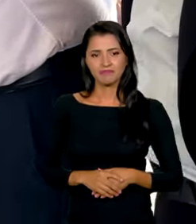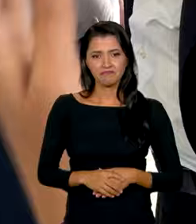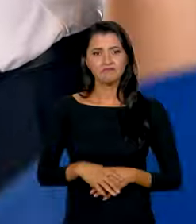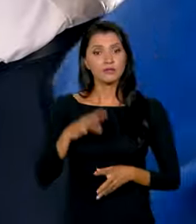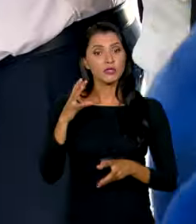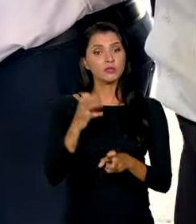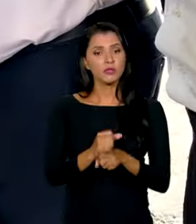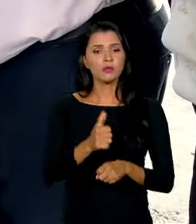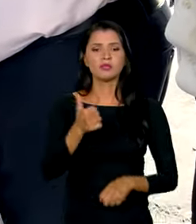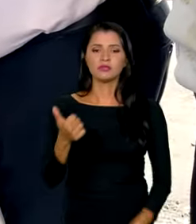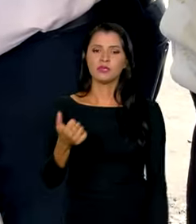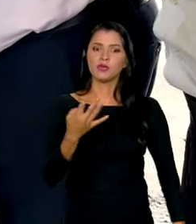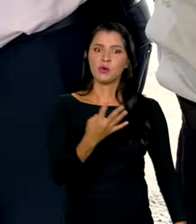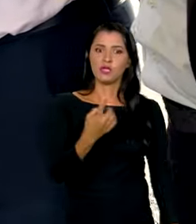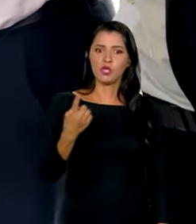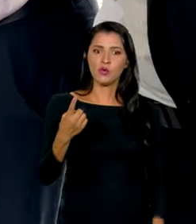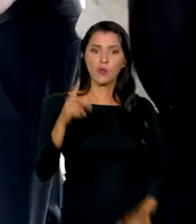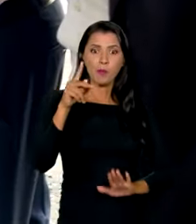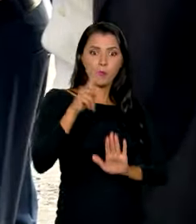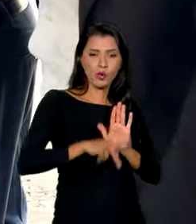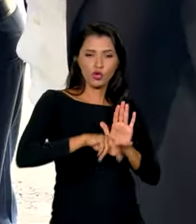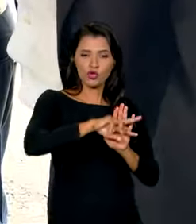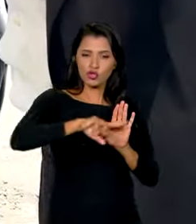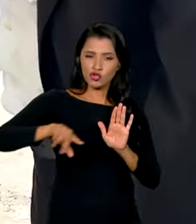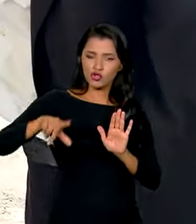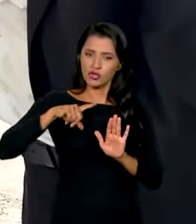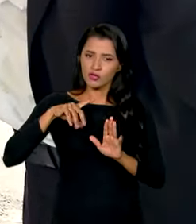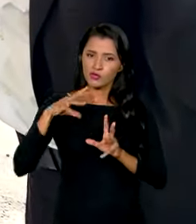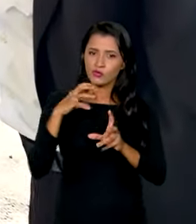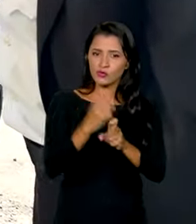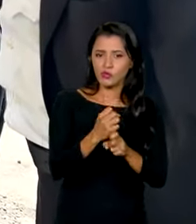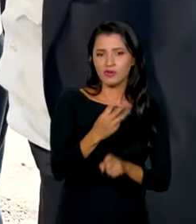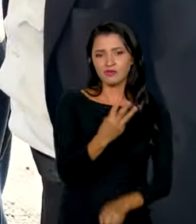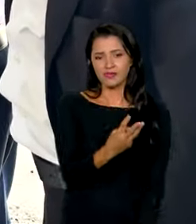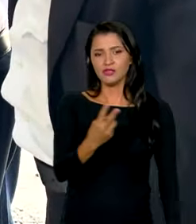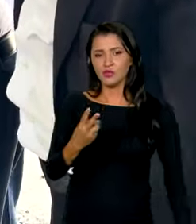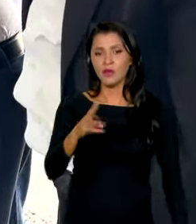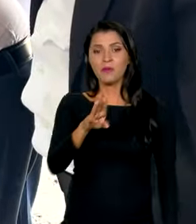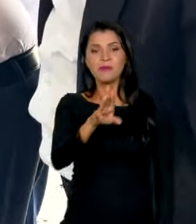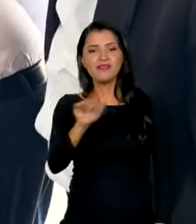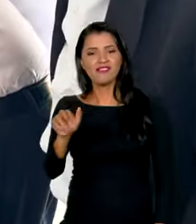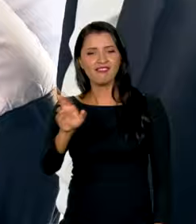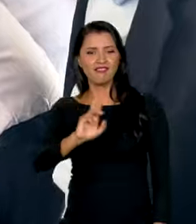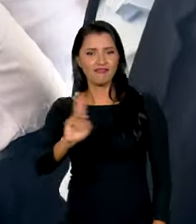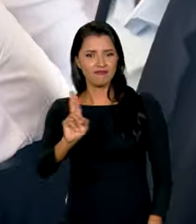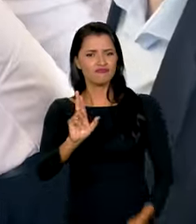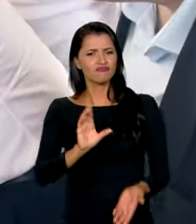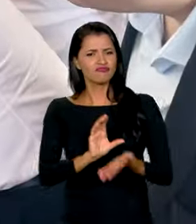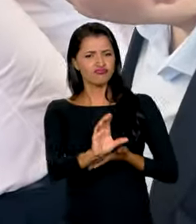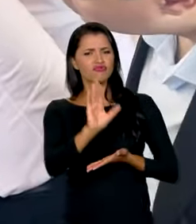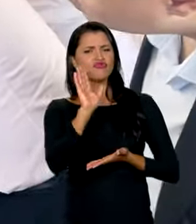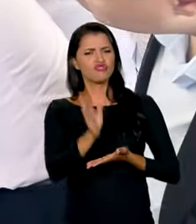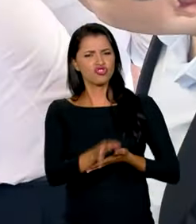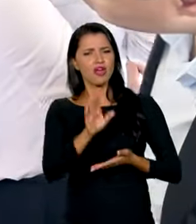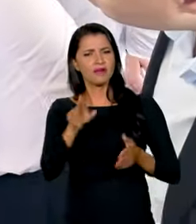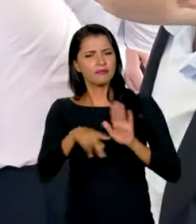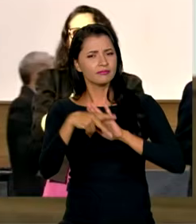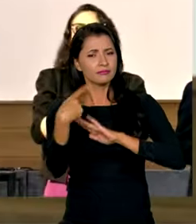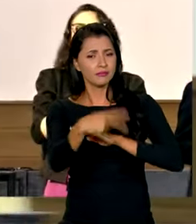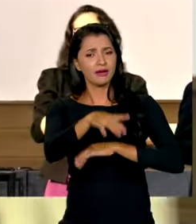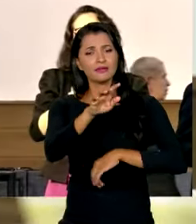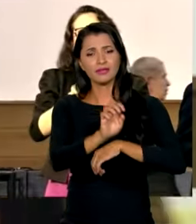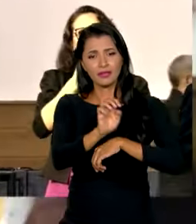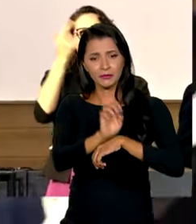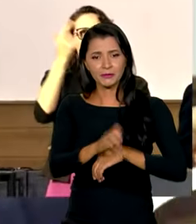São 141 projetos, no total cerca de 32 bilhões de reais já estão destinados para o estado.